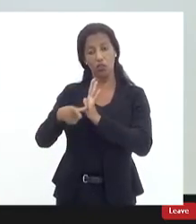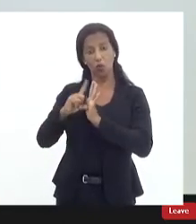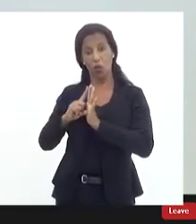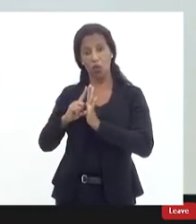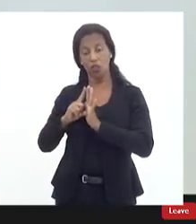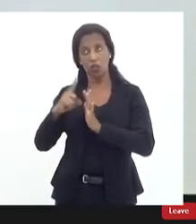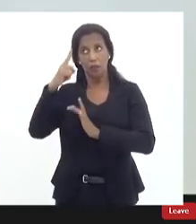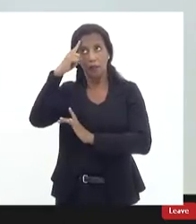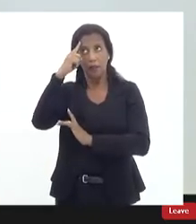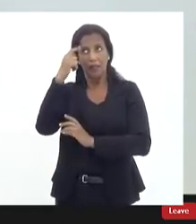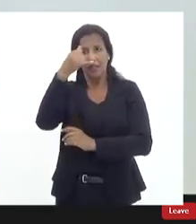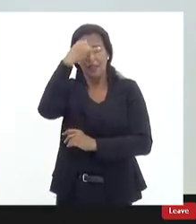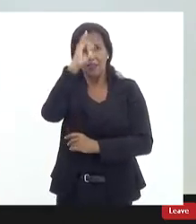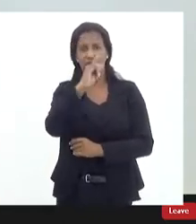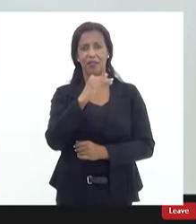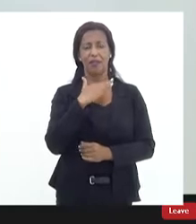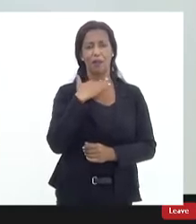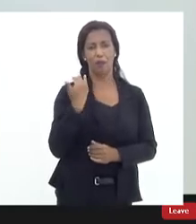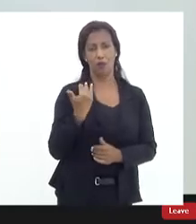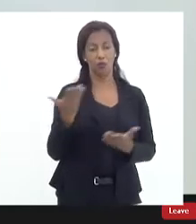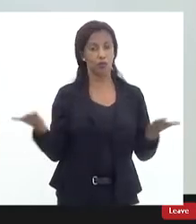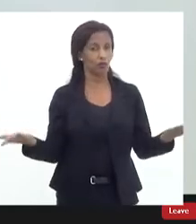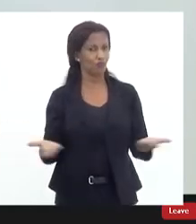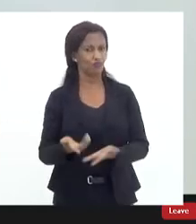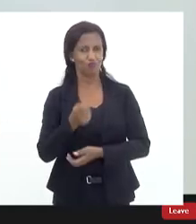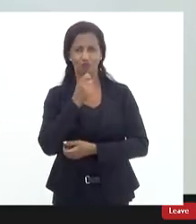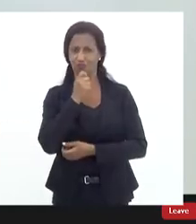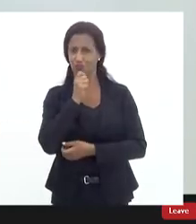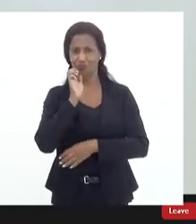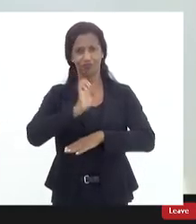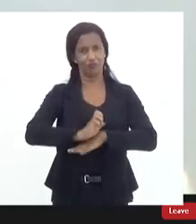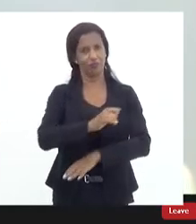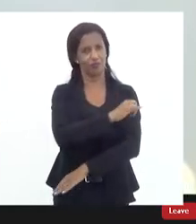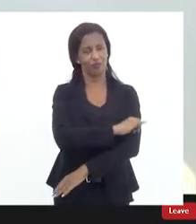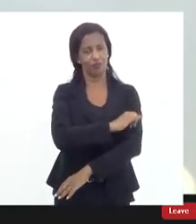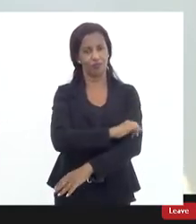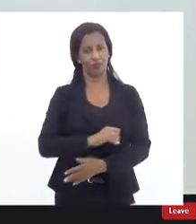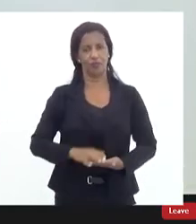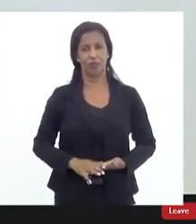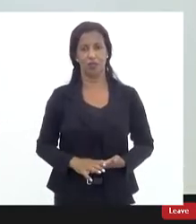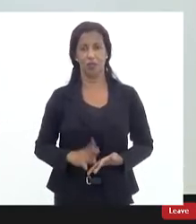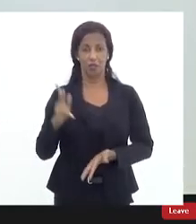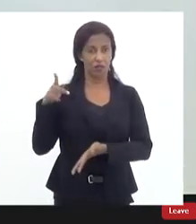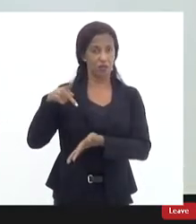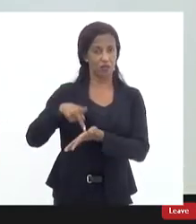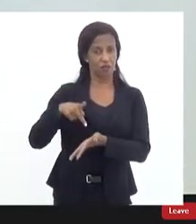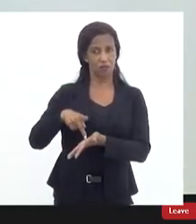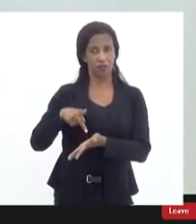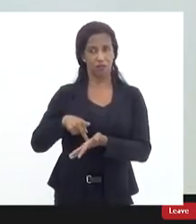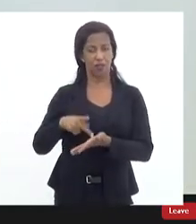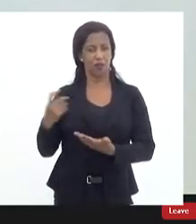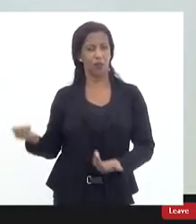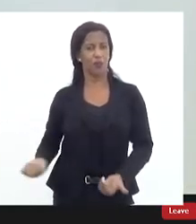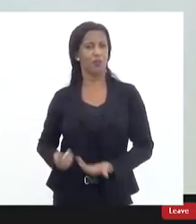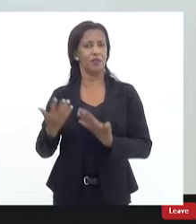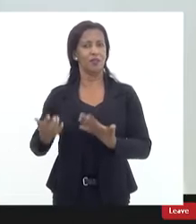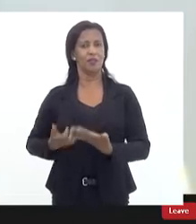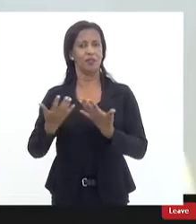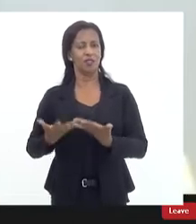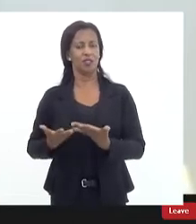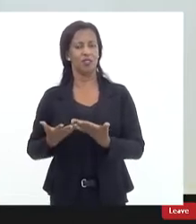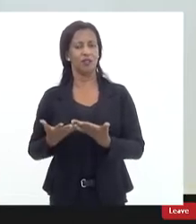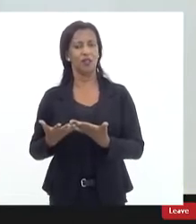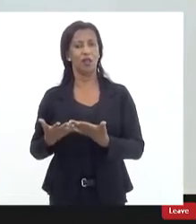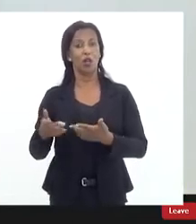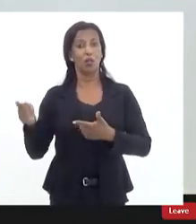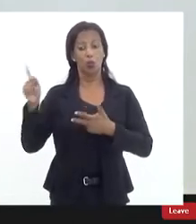letalidade infelizmente hoje nós não temos isso no estado do Rio de Janeiro de fato isso é uma iniciativa obviamente do